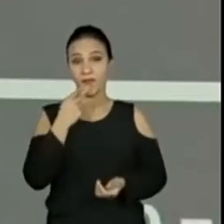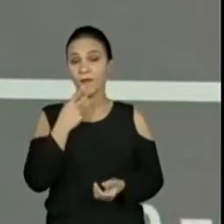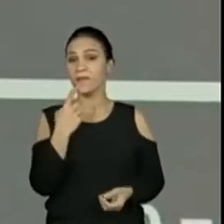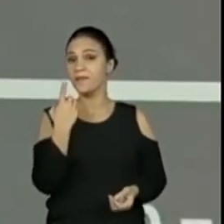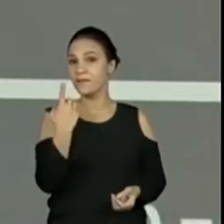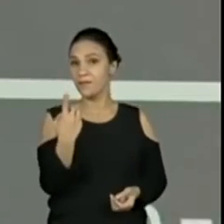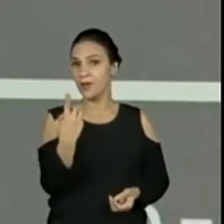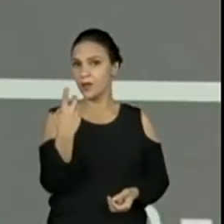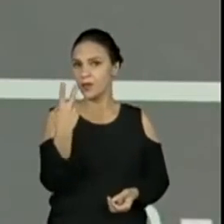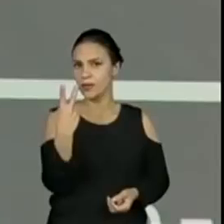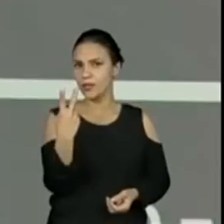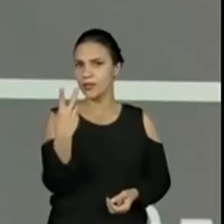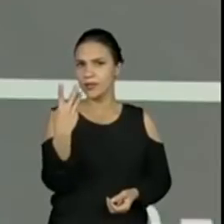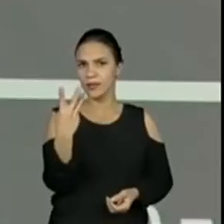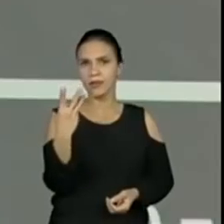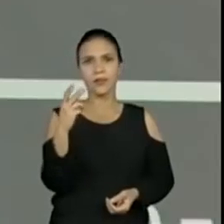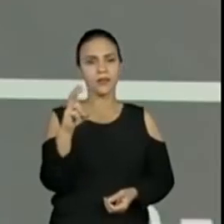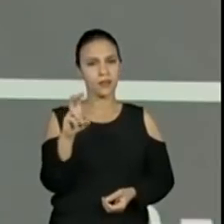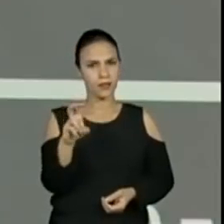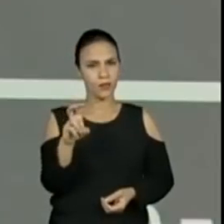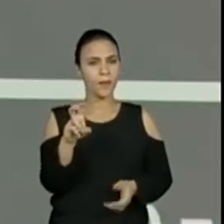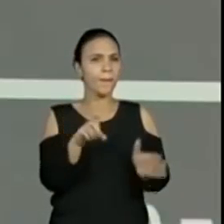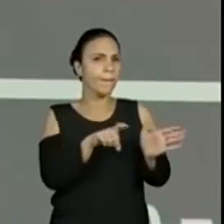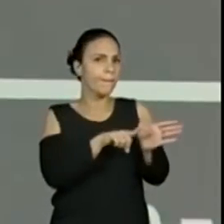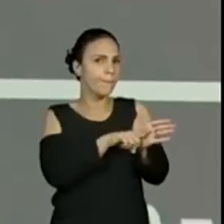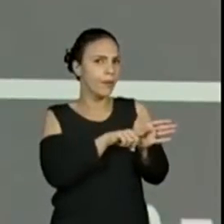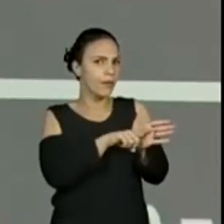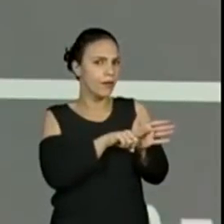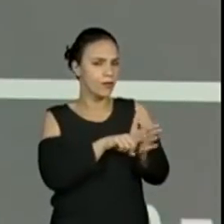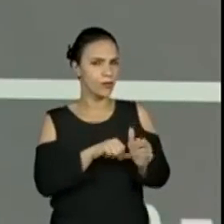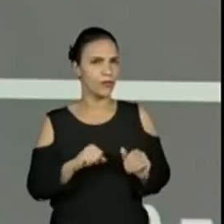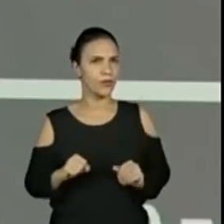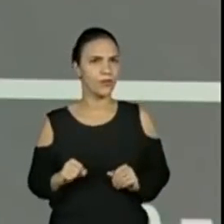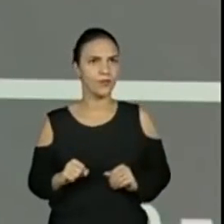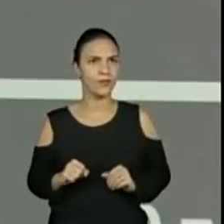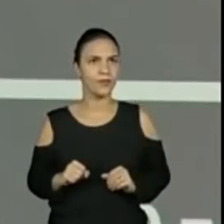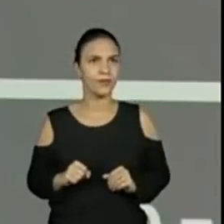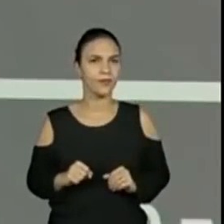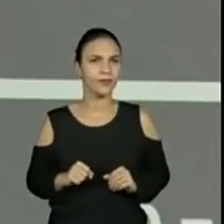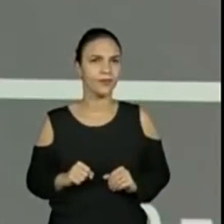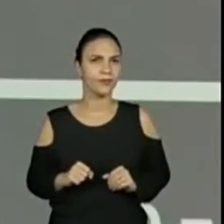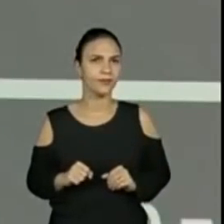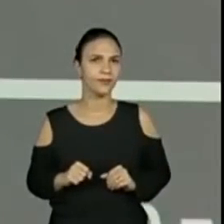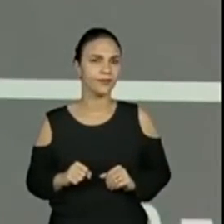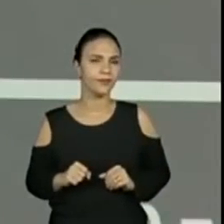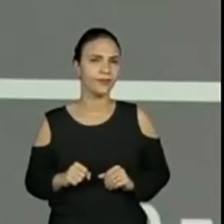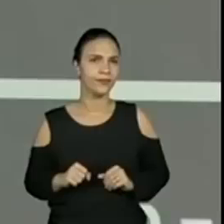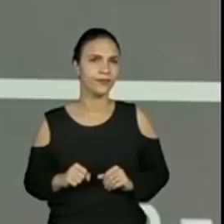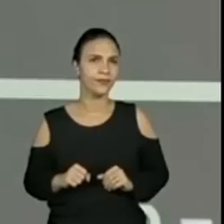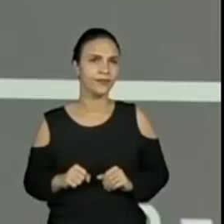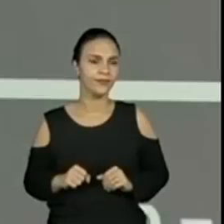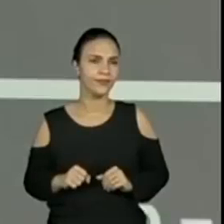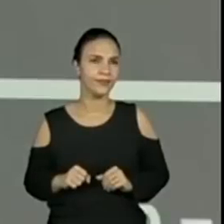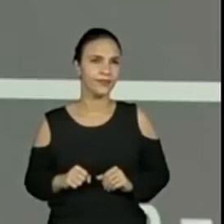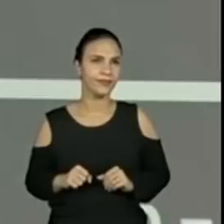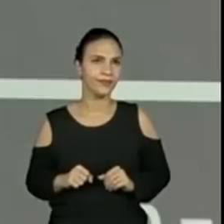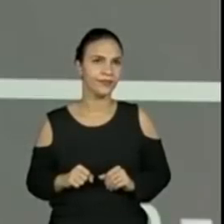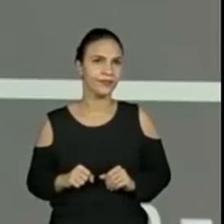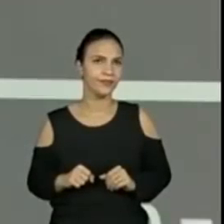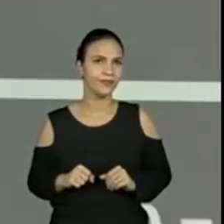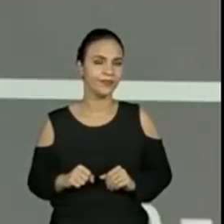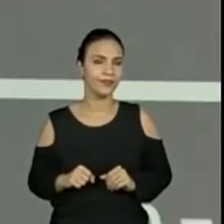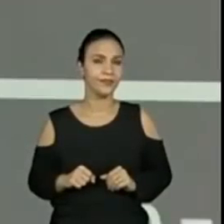.235 menos... Deixa eu só apagar esse traço que eu fiz aqui.